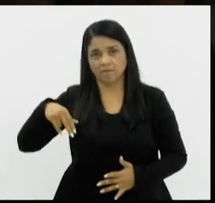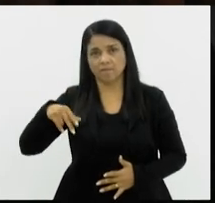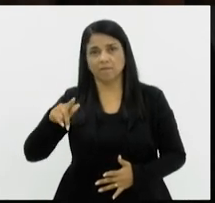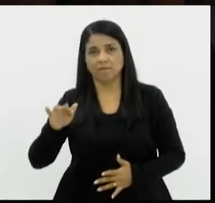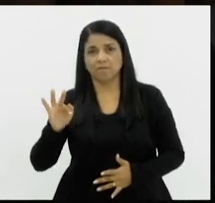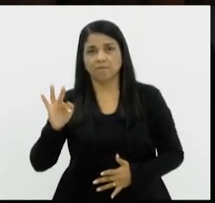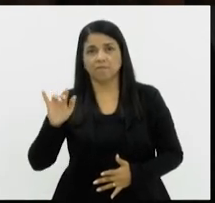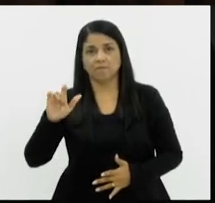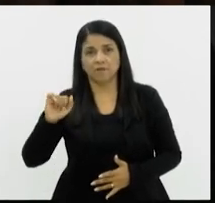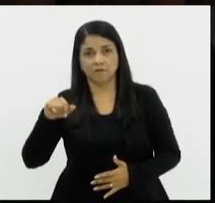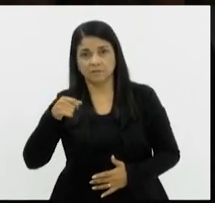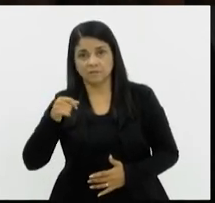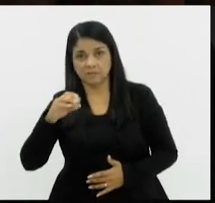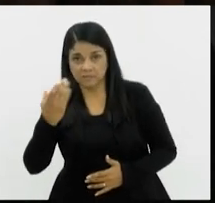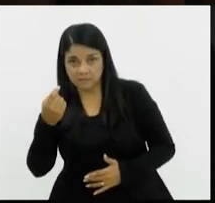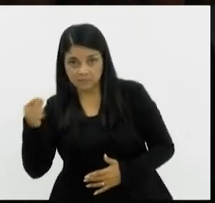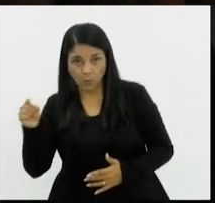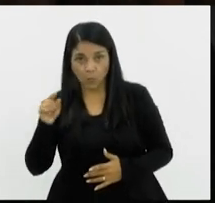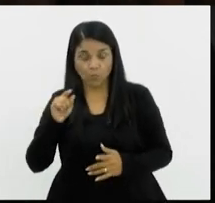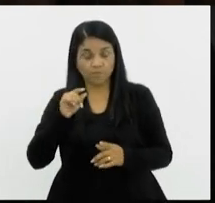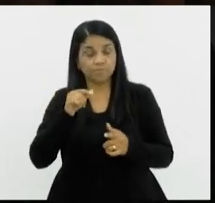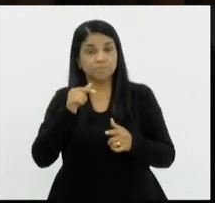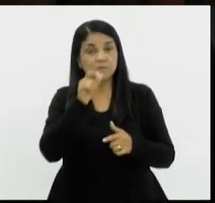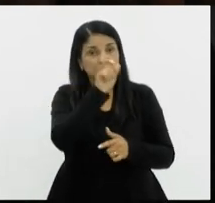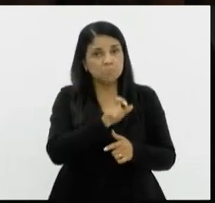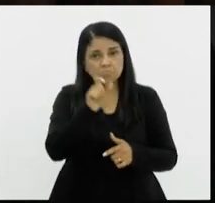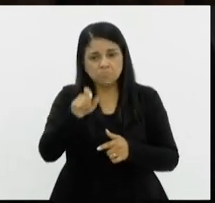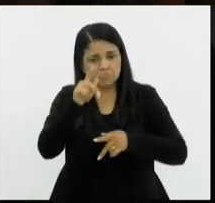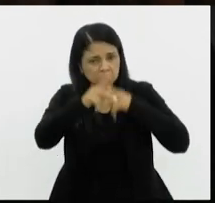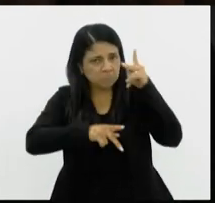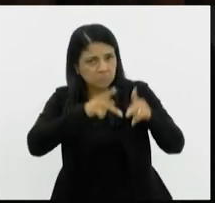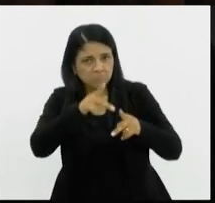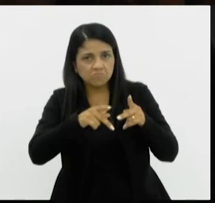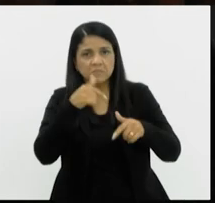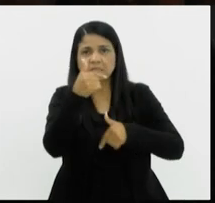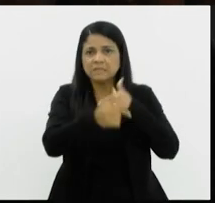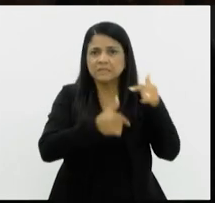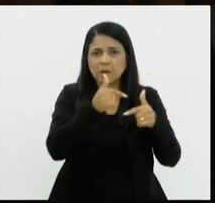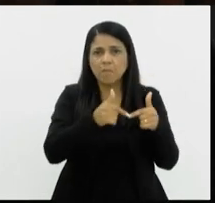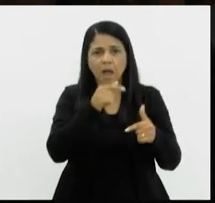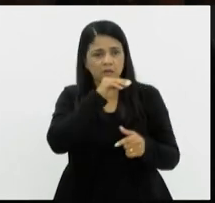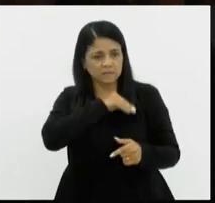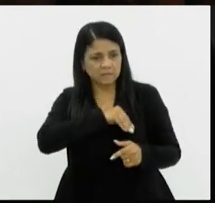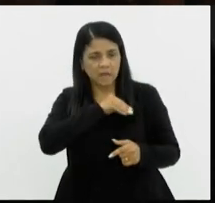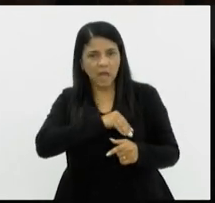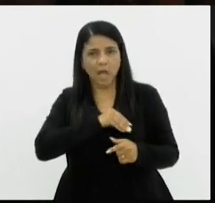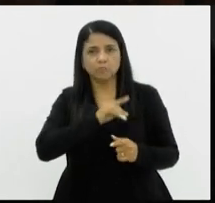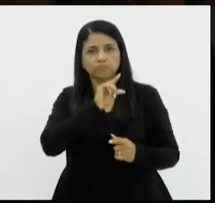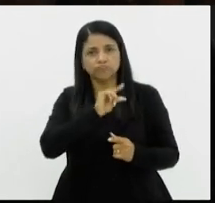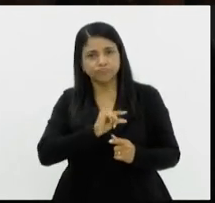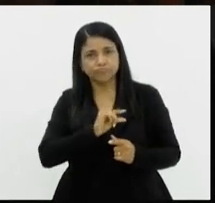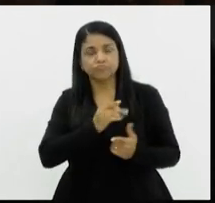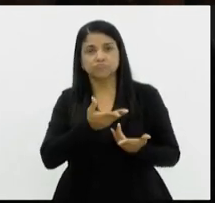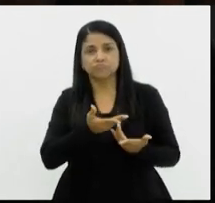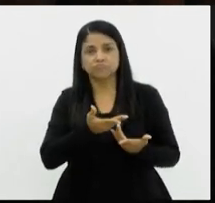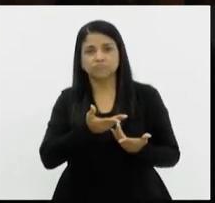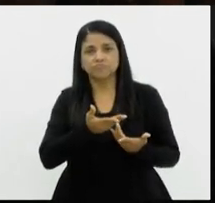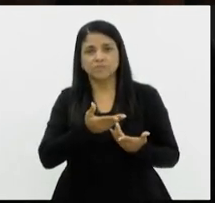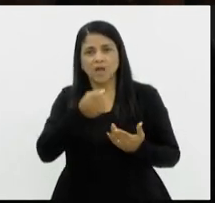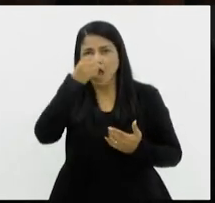que, no final do mês, recebe um salário mínimo e tem esse ajuste na passagem de forma abusiva,